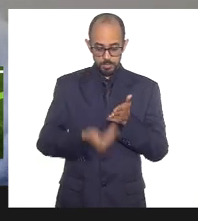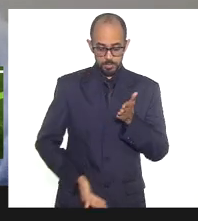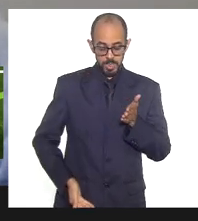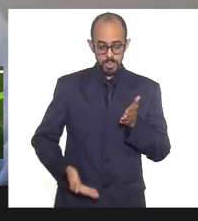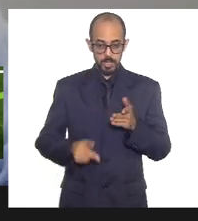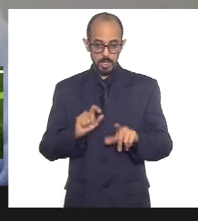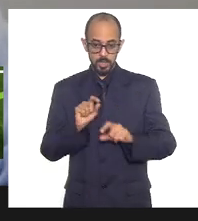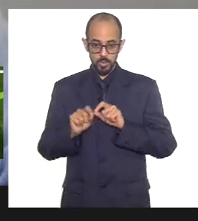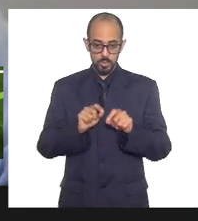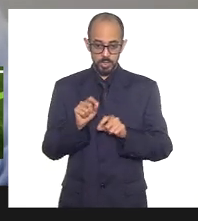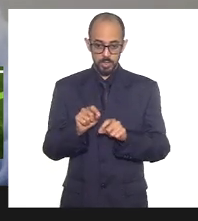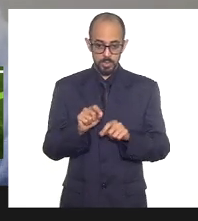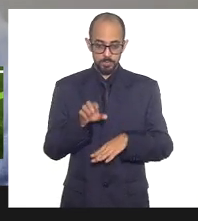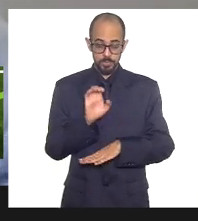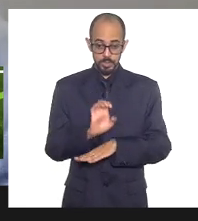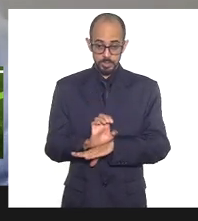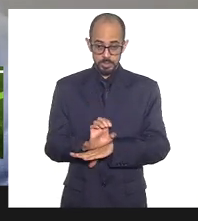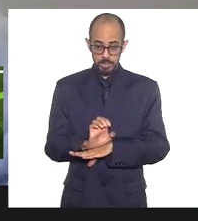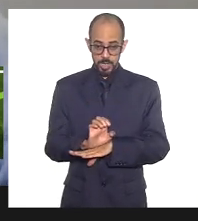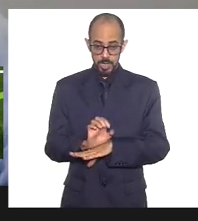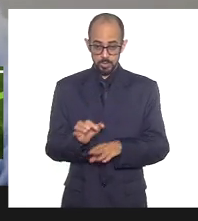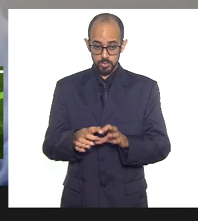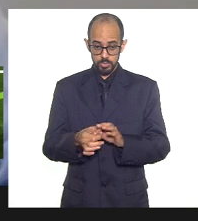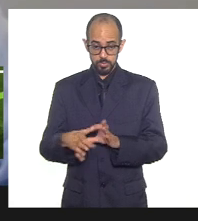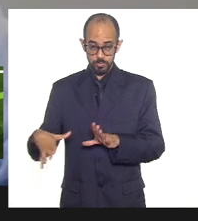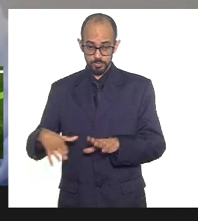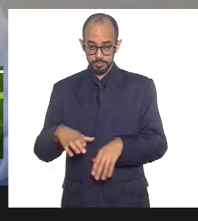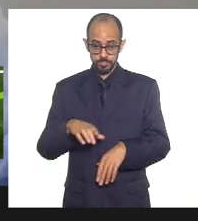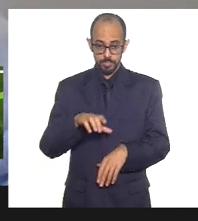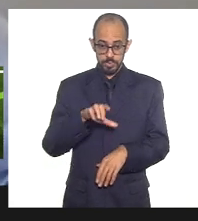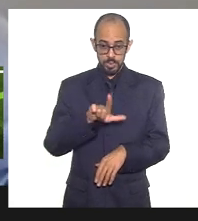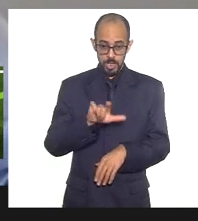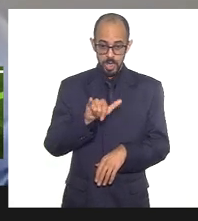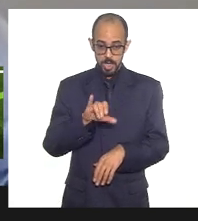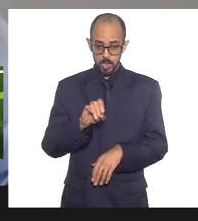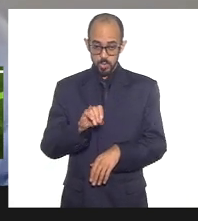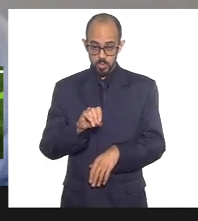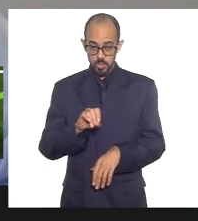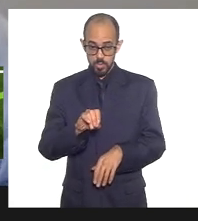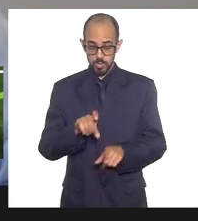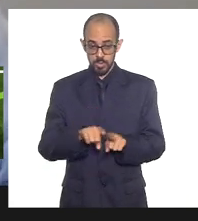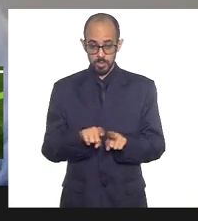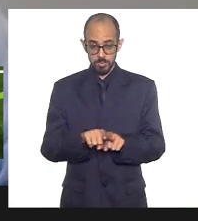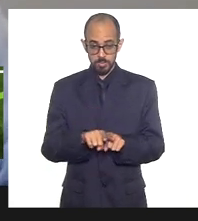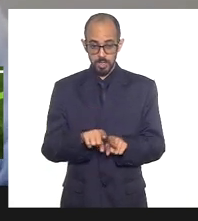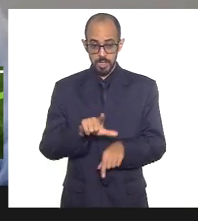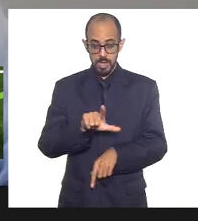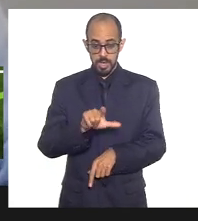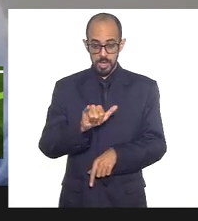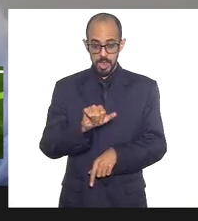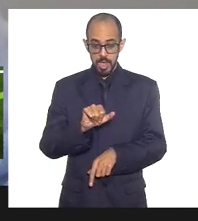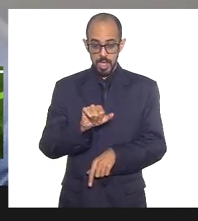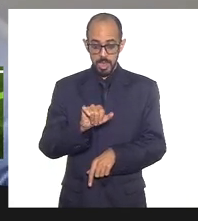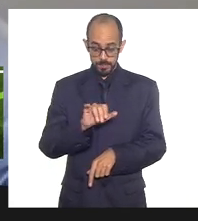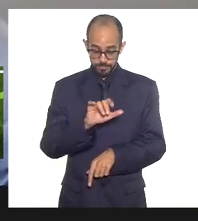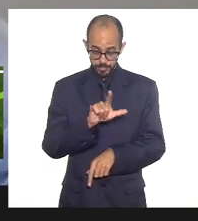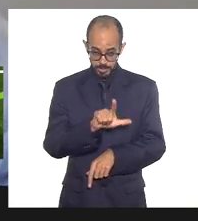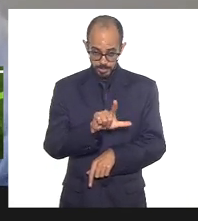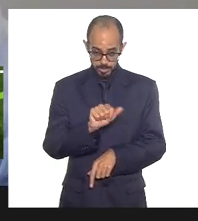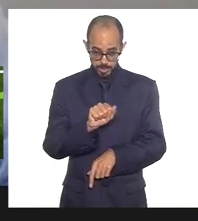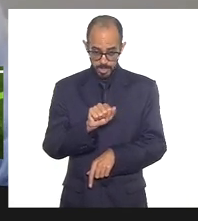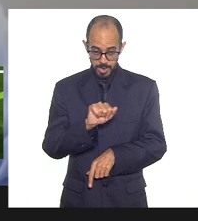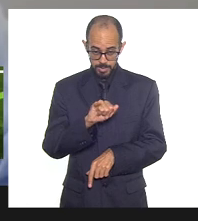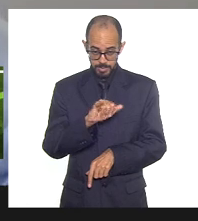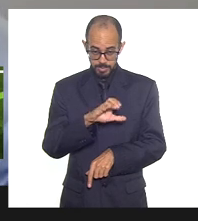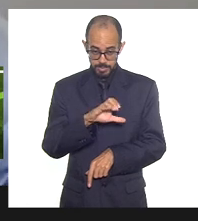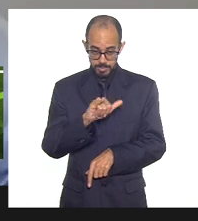entre Estado laico e laicismo, não é, Mônica? Porque as autoridades públicas constituídas não devem agir